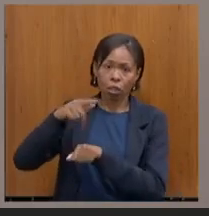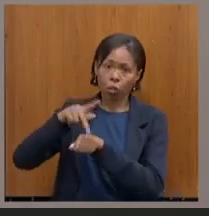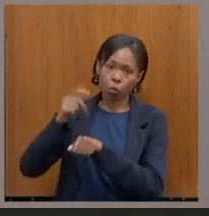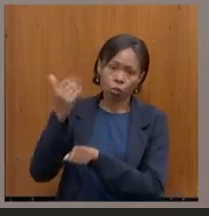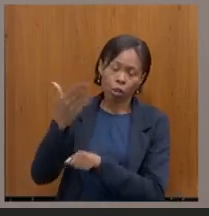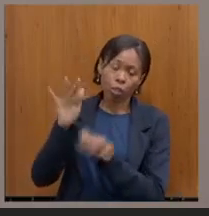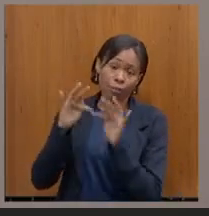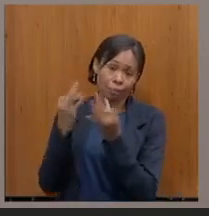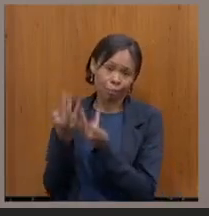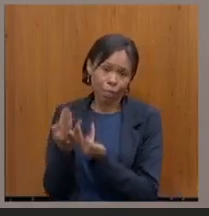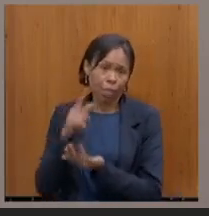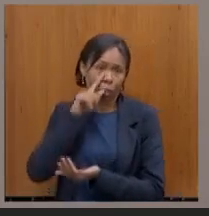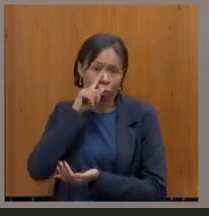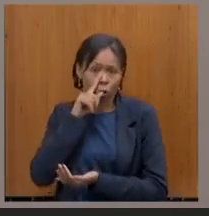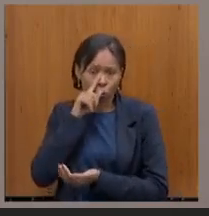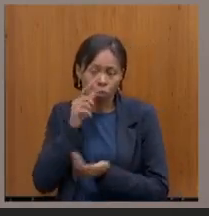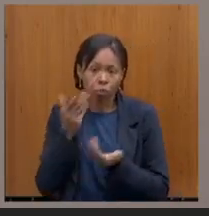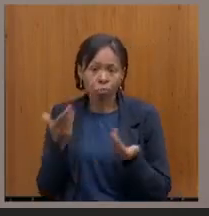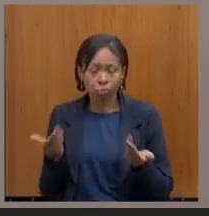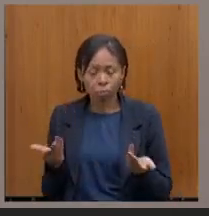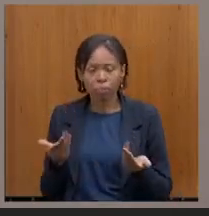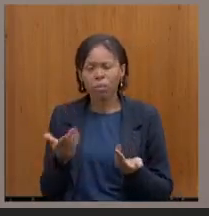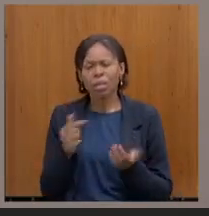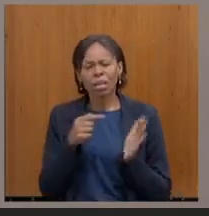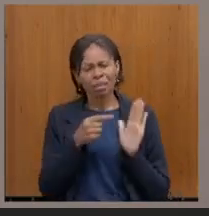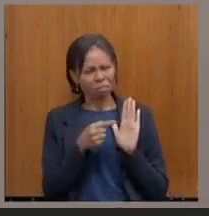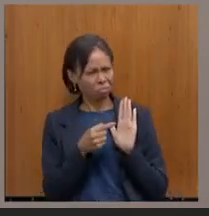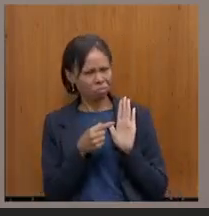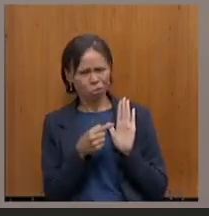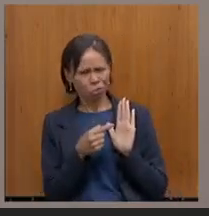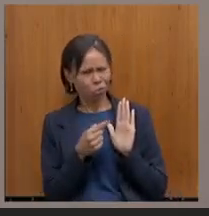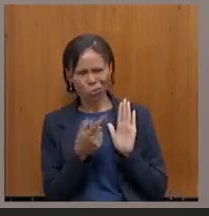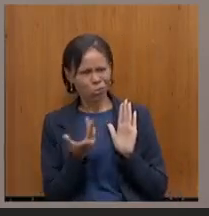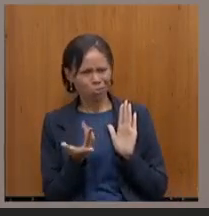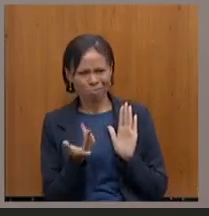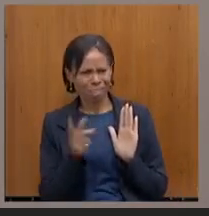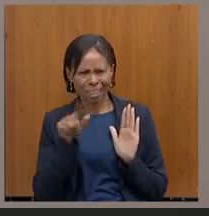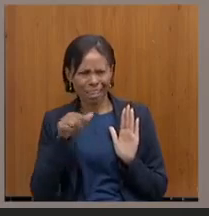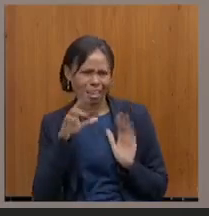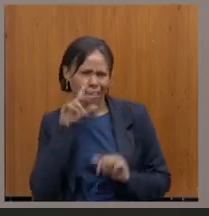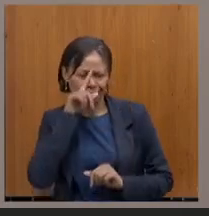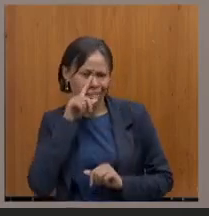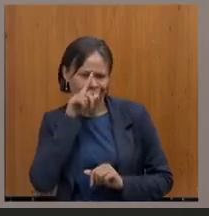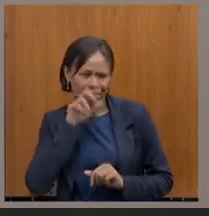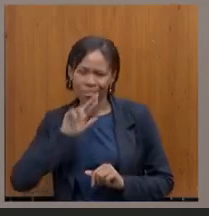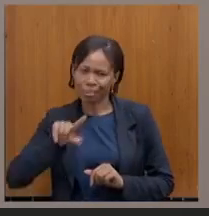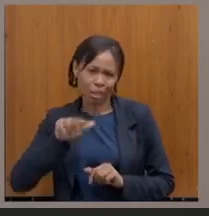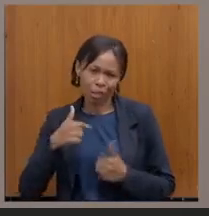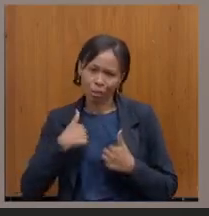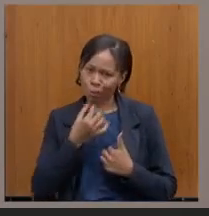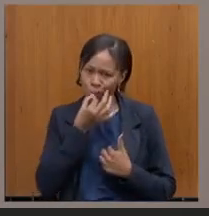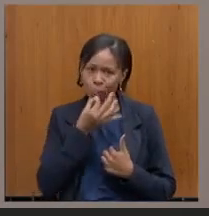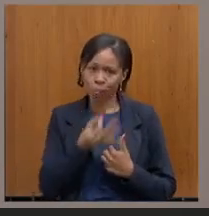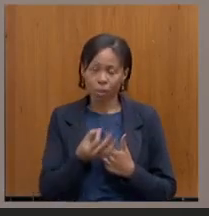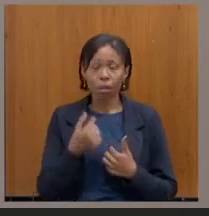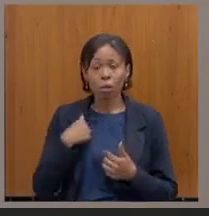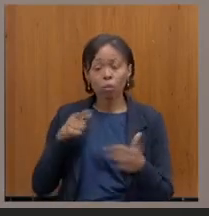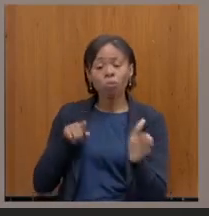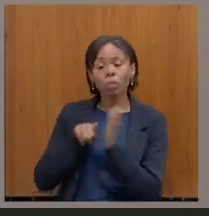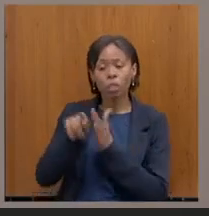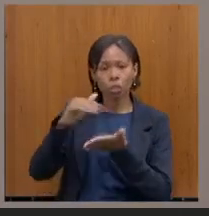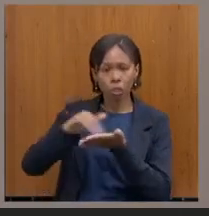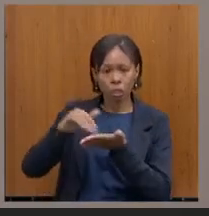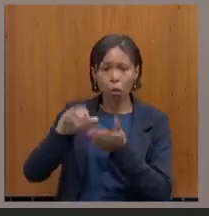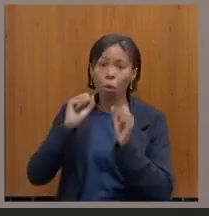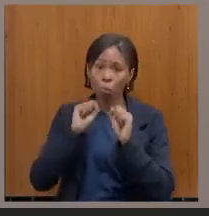aqui. Isso, na minha opinião, presidente, em nenhum momento coloque em risco. Eu perguntei ao secretário se eu posso utilizar o